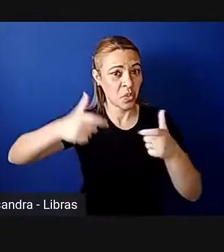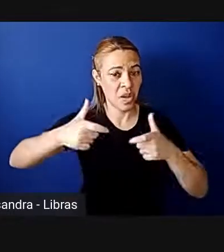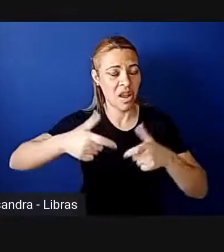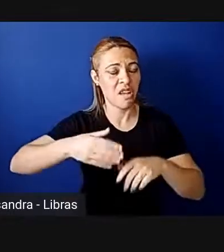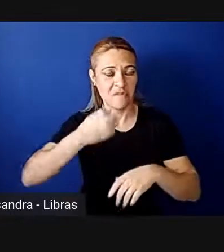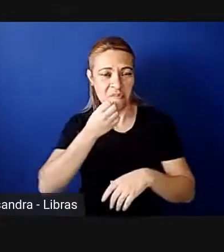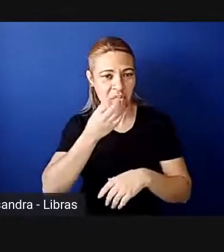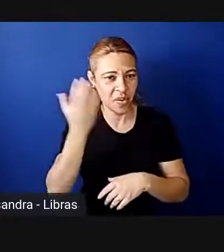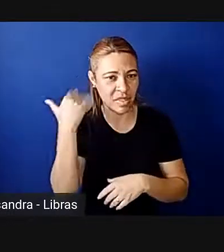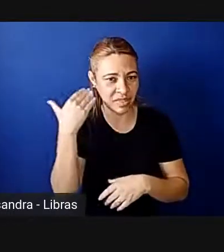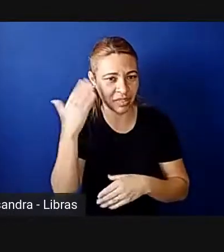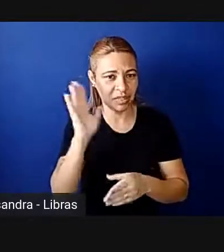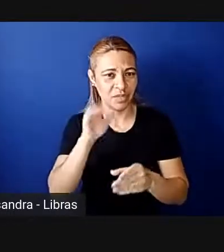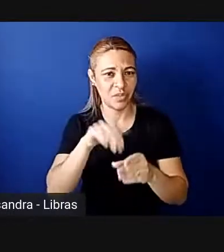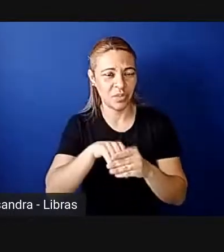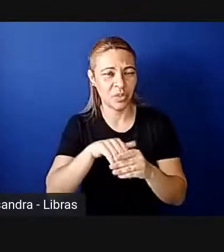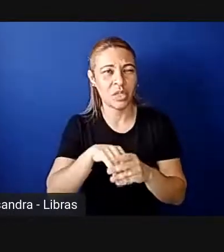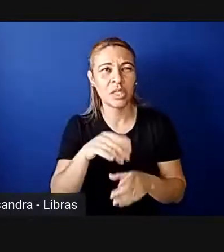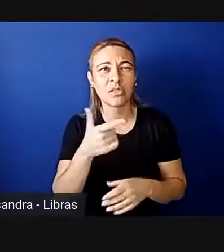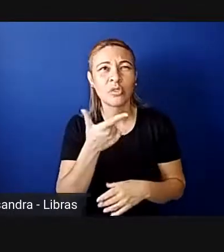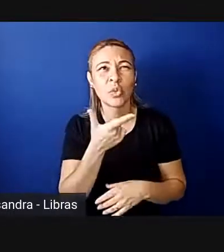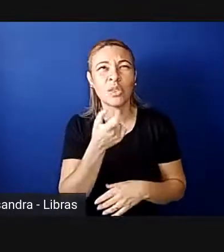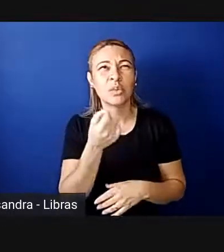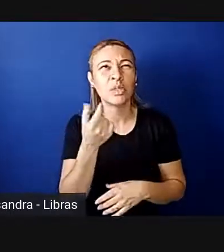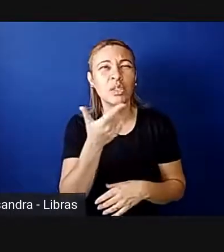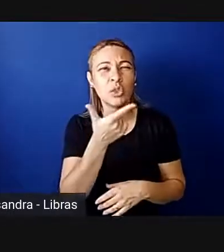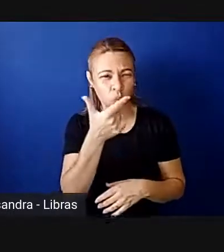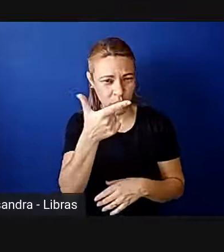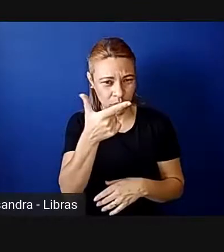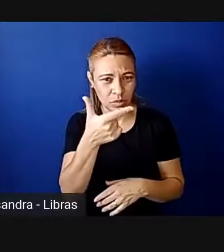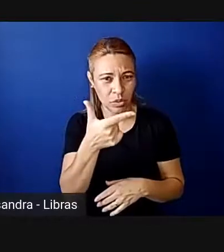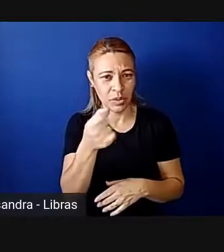teve, a eleição foi de 2010, né,